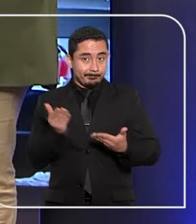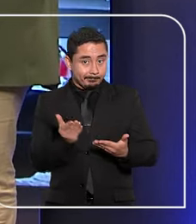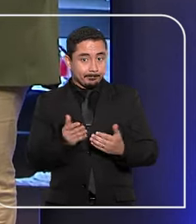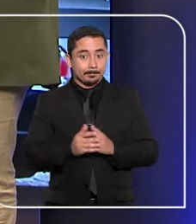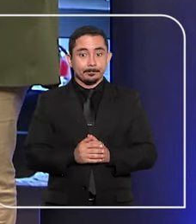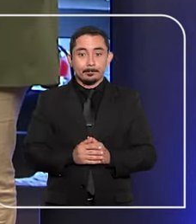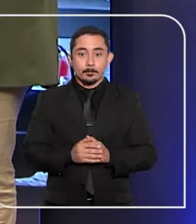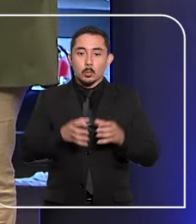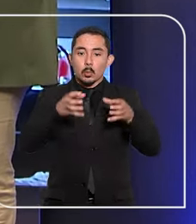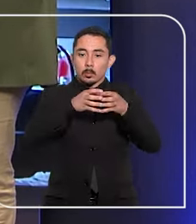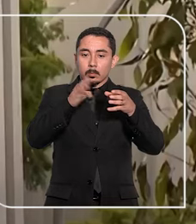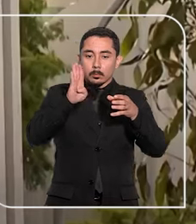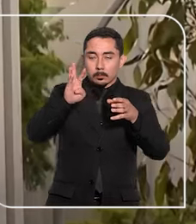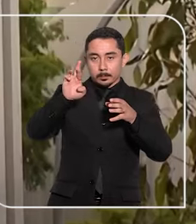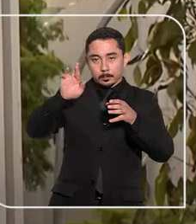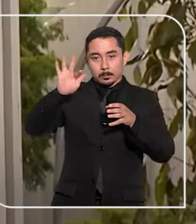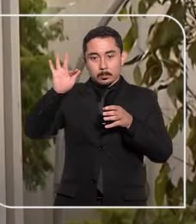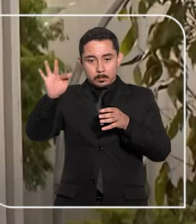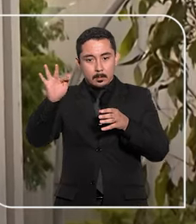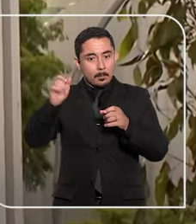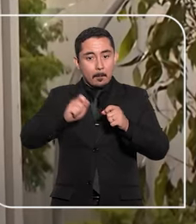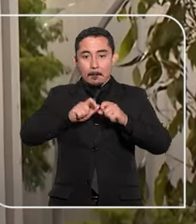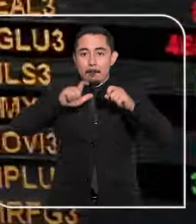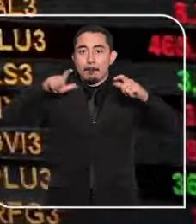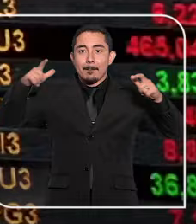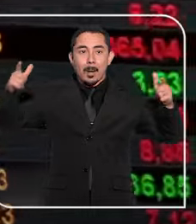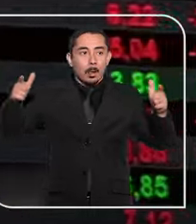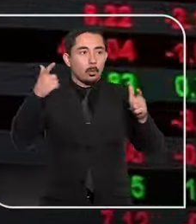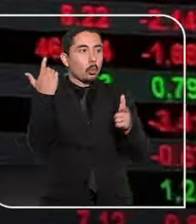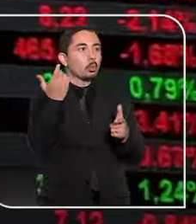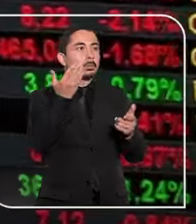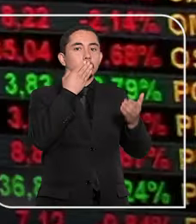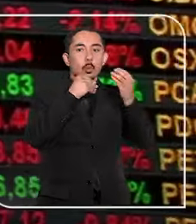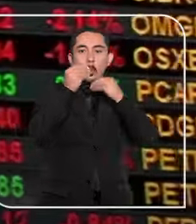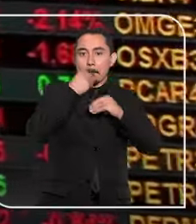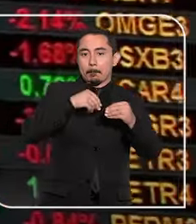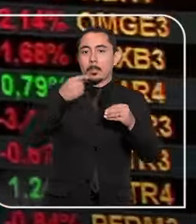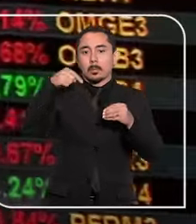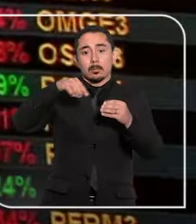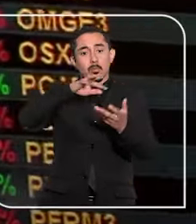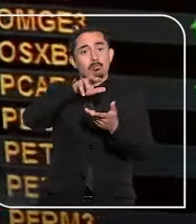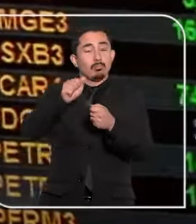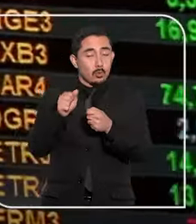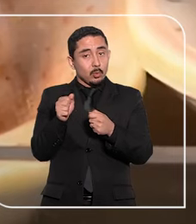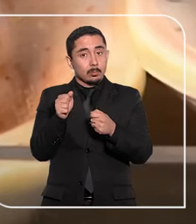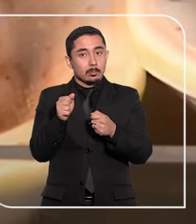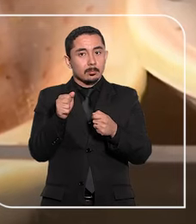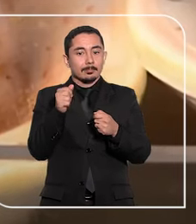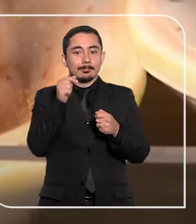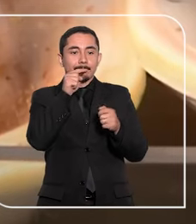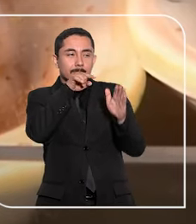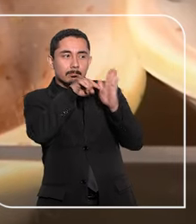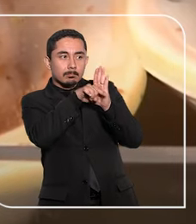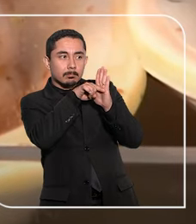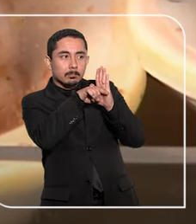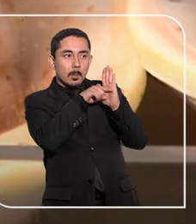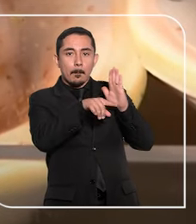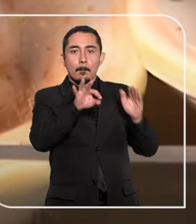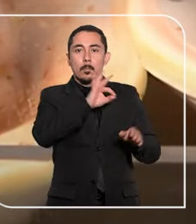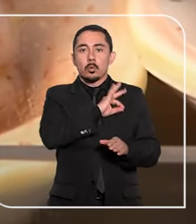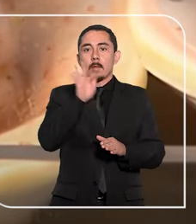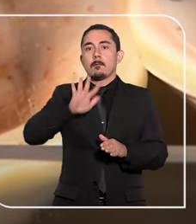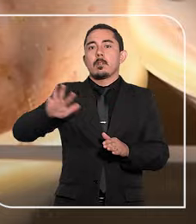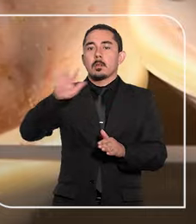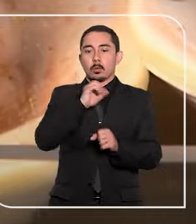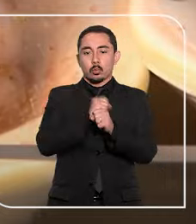O grupo BRF, uma das maiores companhias de alimentos do mundo, foi alvo de operação deflagrada pela Polícia